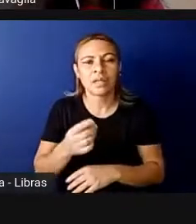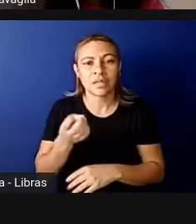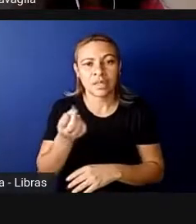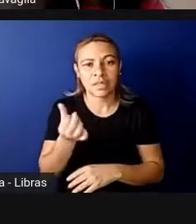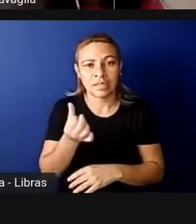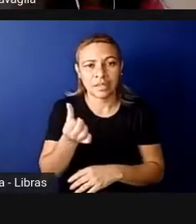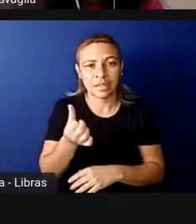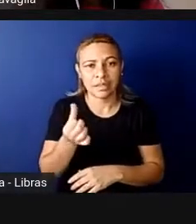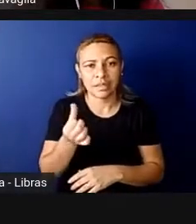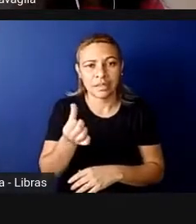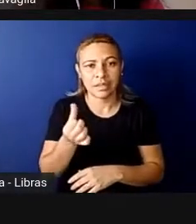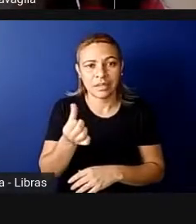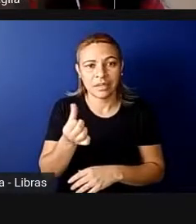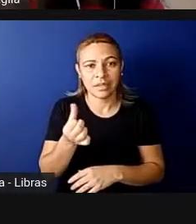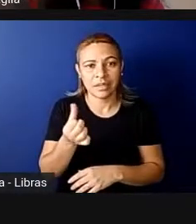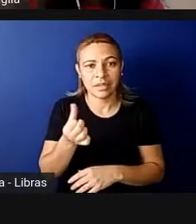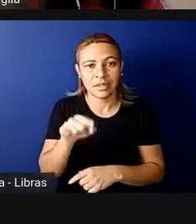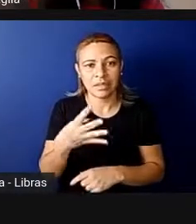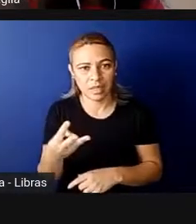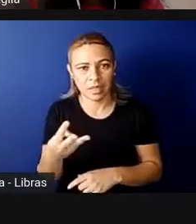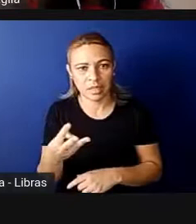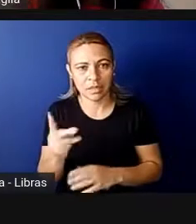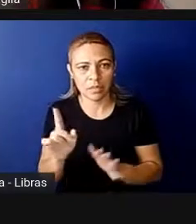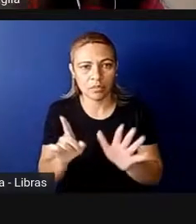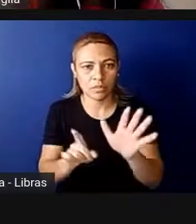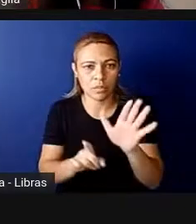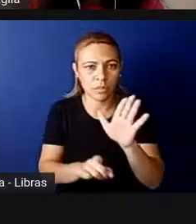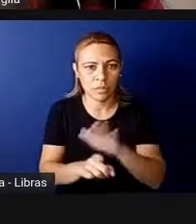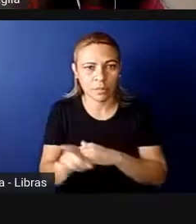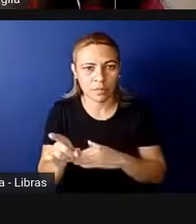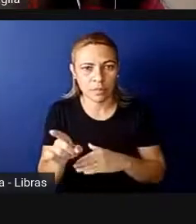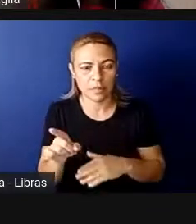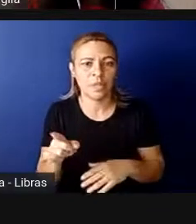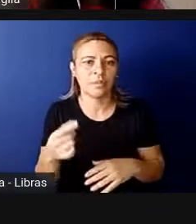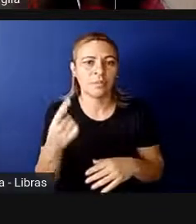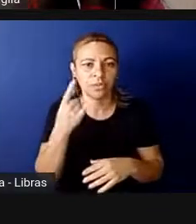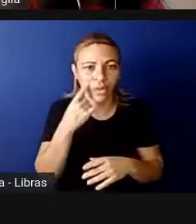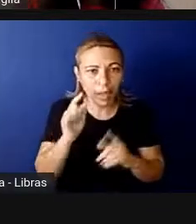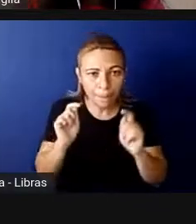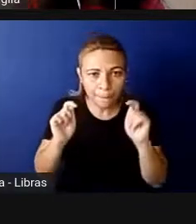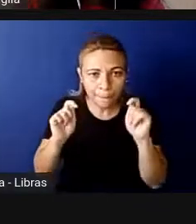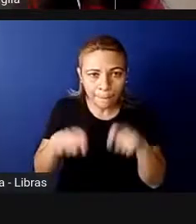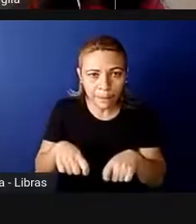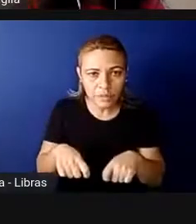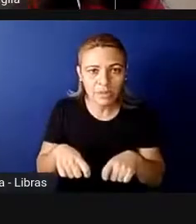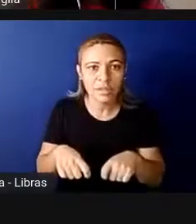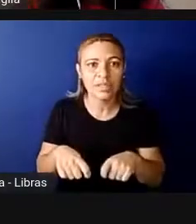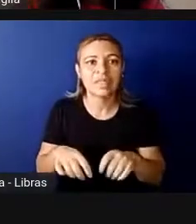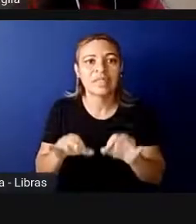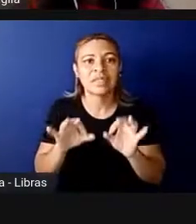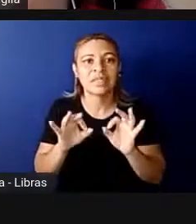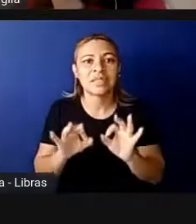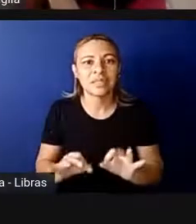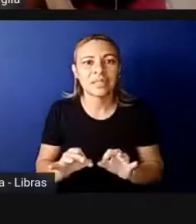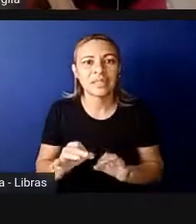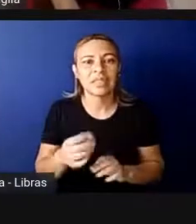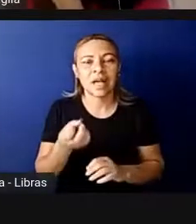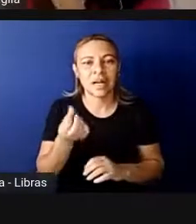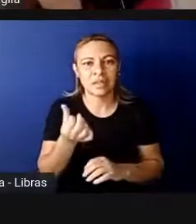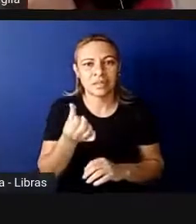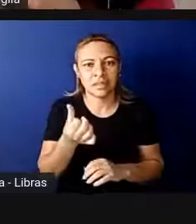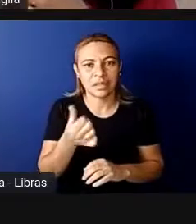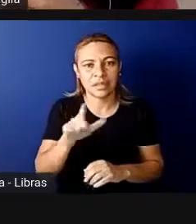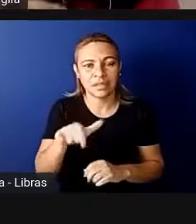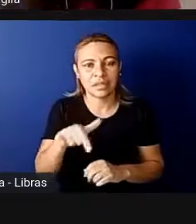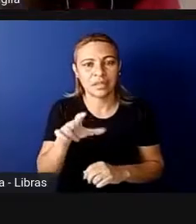consulto a equipe do Seaforce, ainda seria possível a gente encerrar definitivamente as 16h50, porque aí